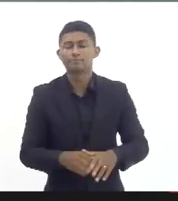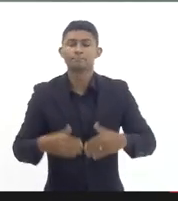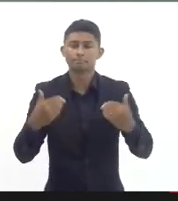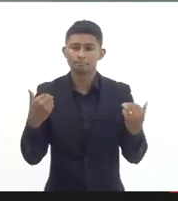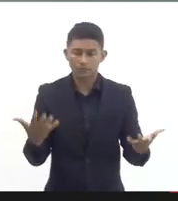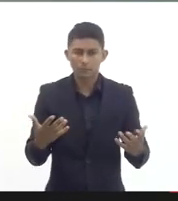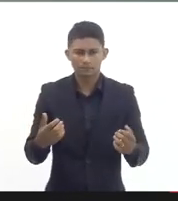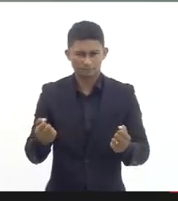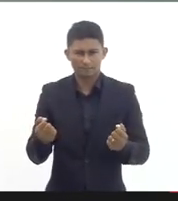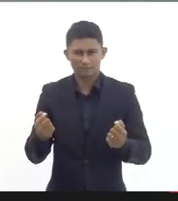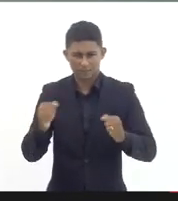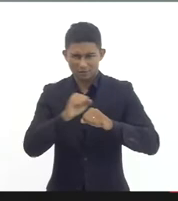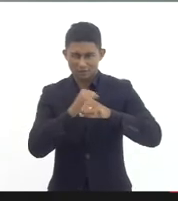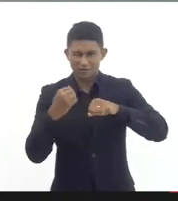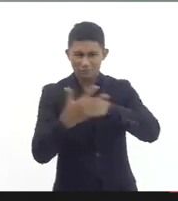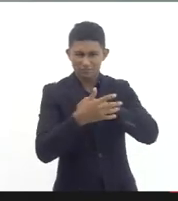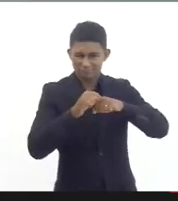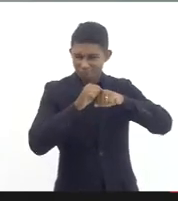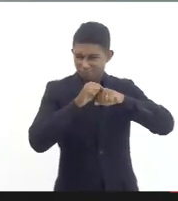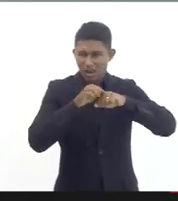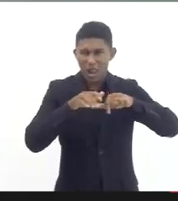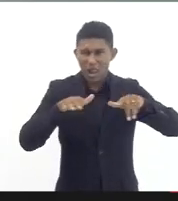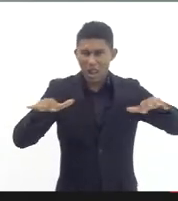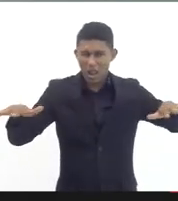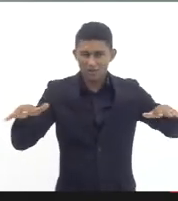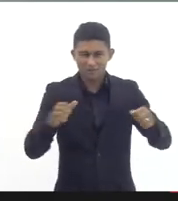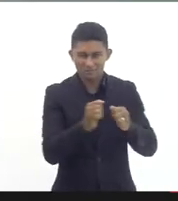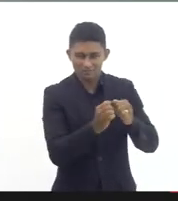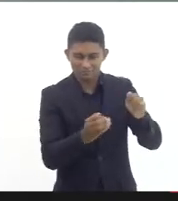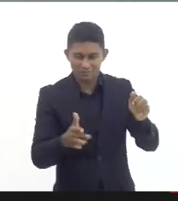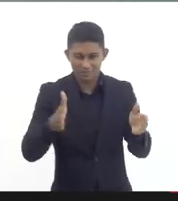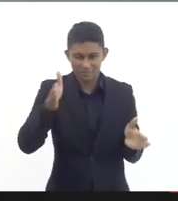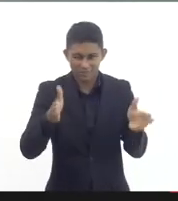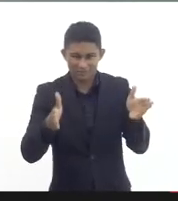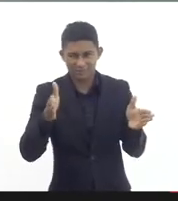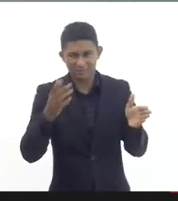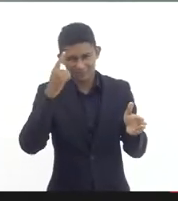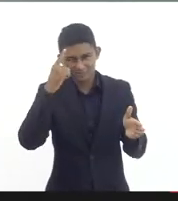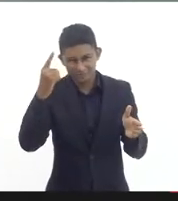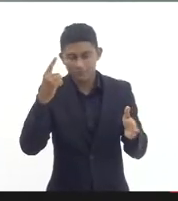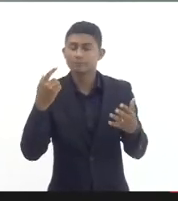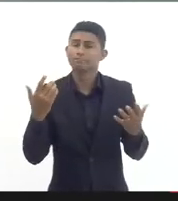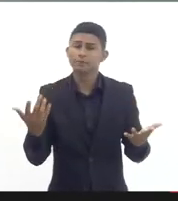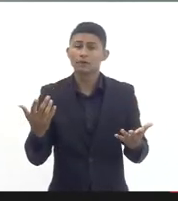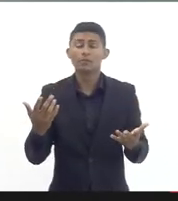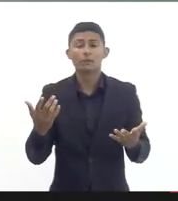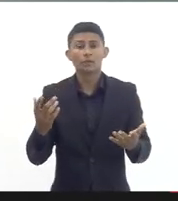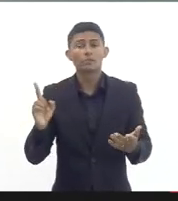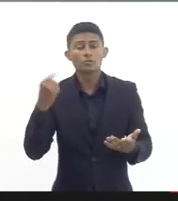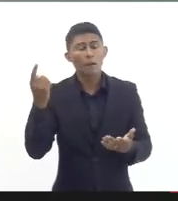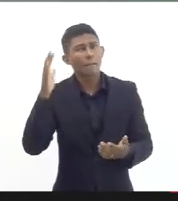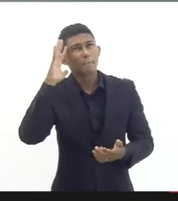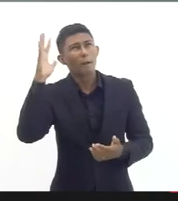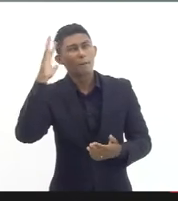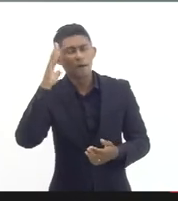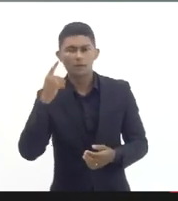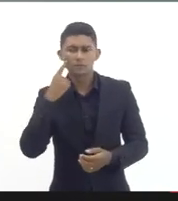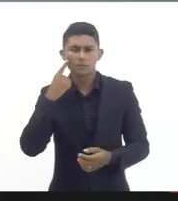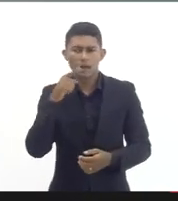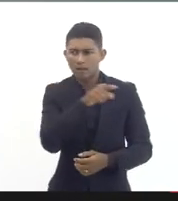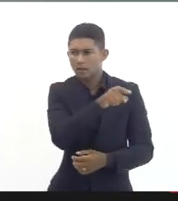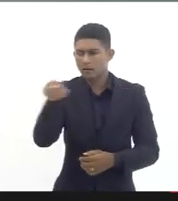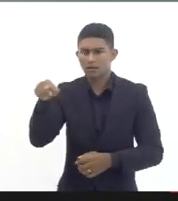o que se esperava é que nós tivéssemos garantido para os estudantes o